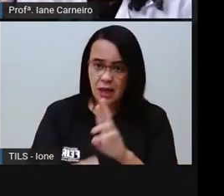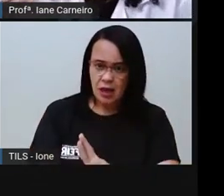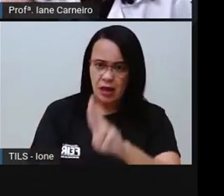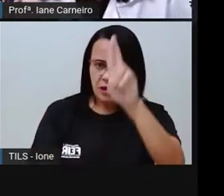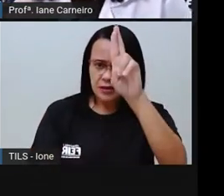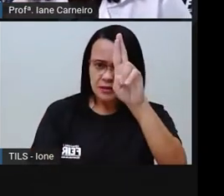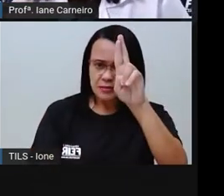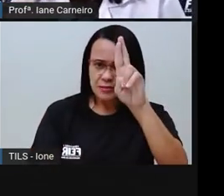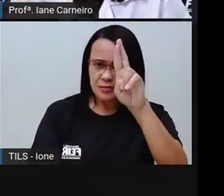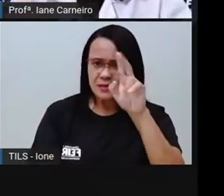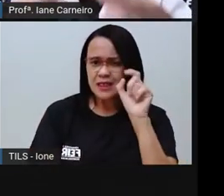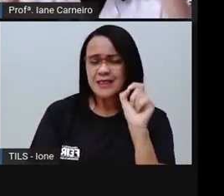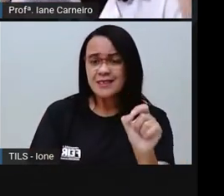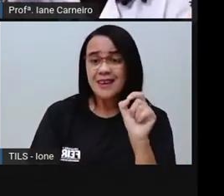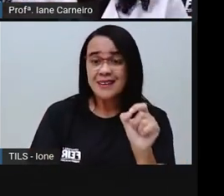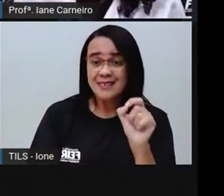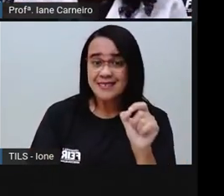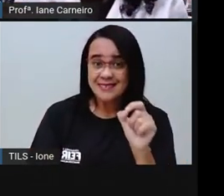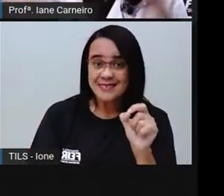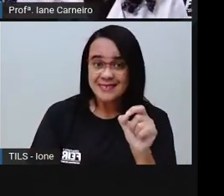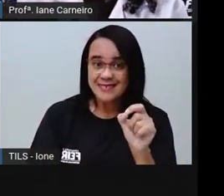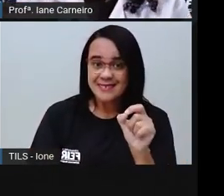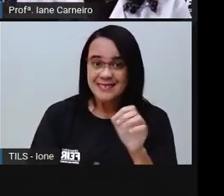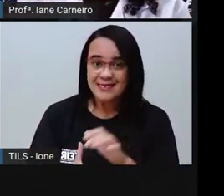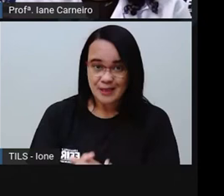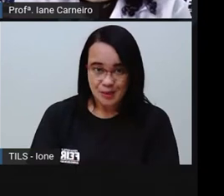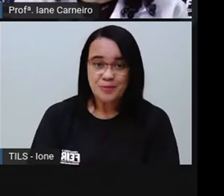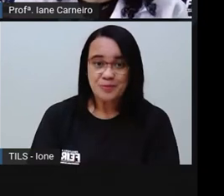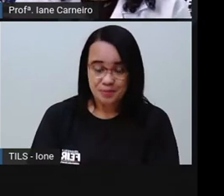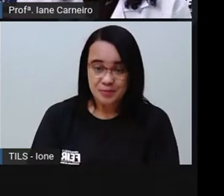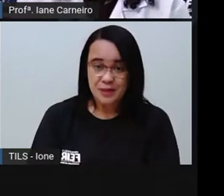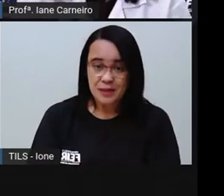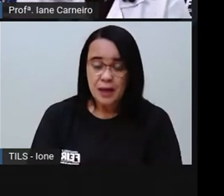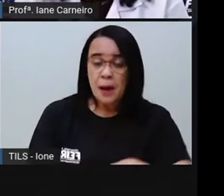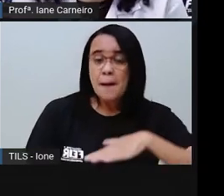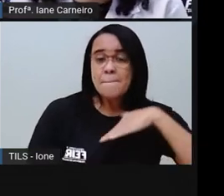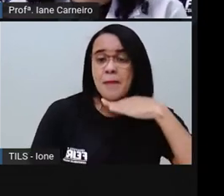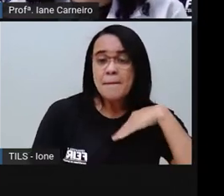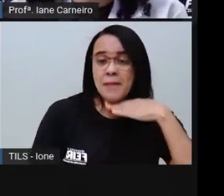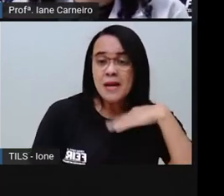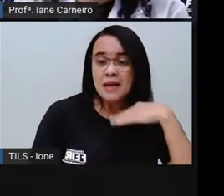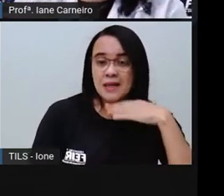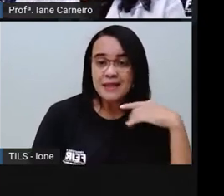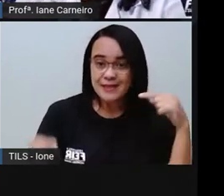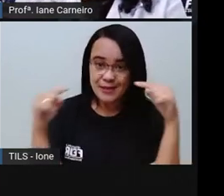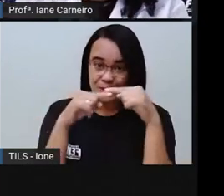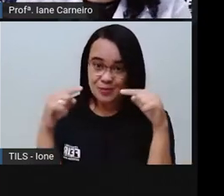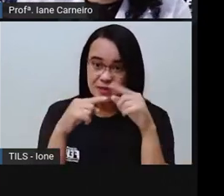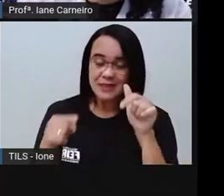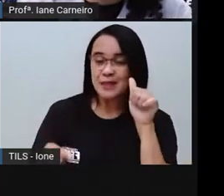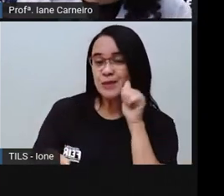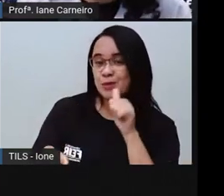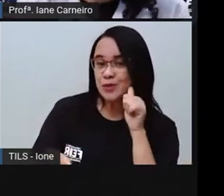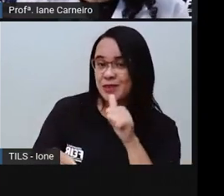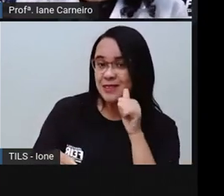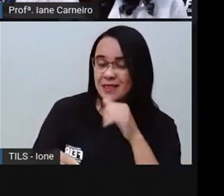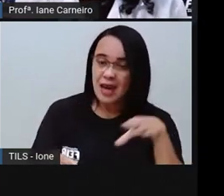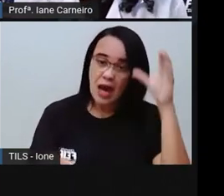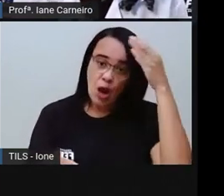Na nossa cultura, quem exerce o papel de mãe são as mulheres, né? Na nossa cultura.